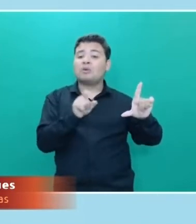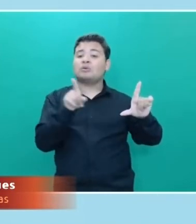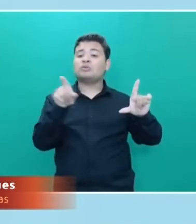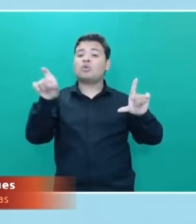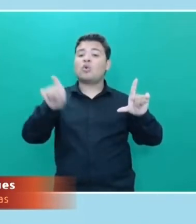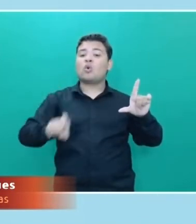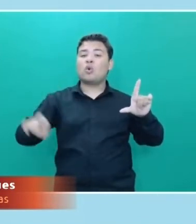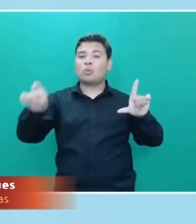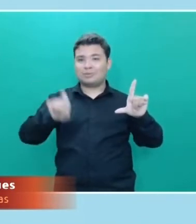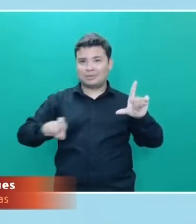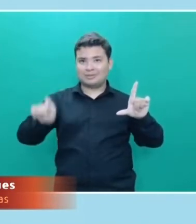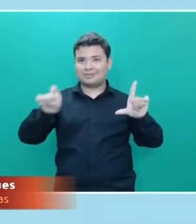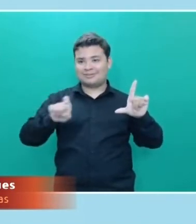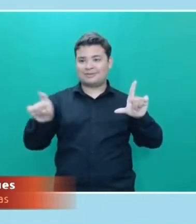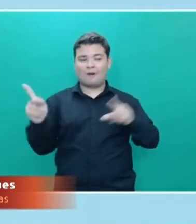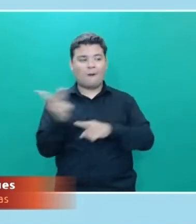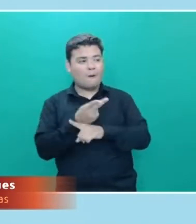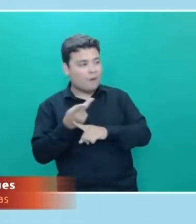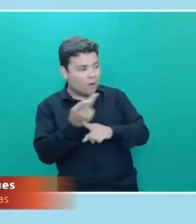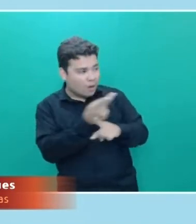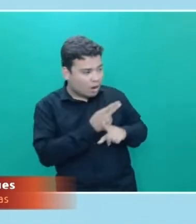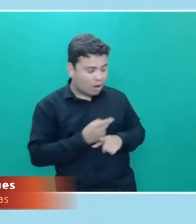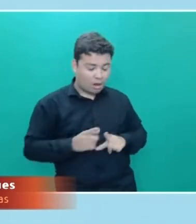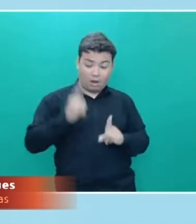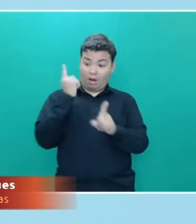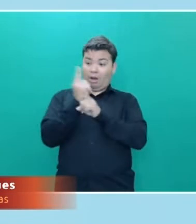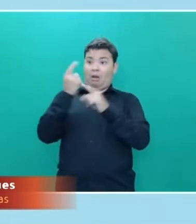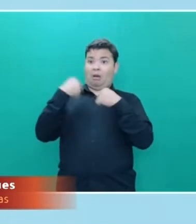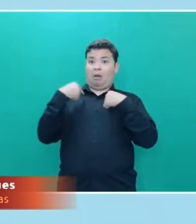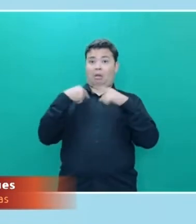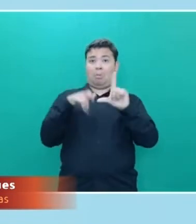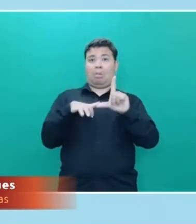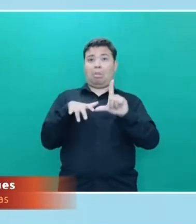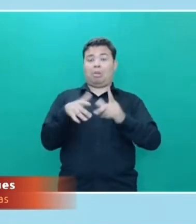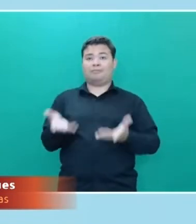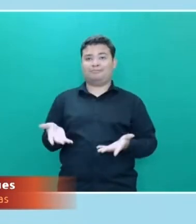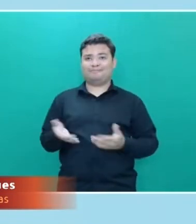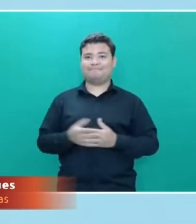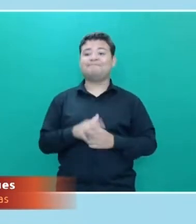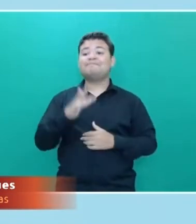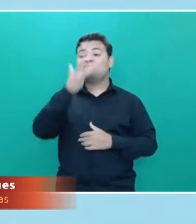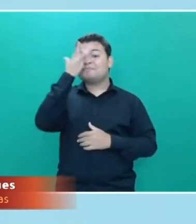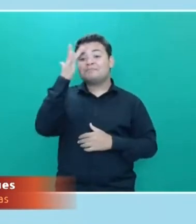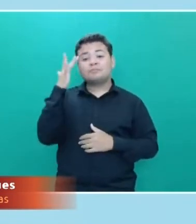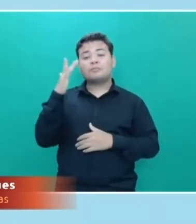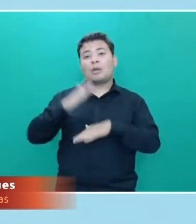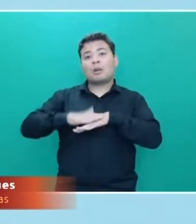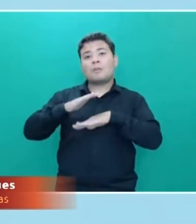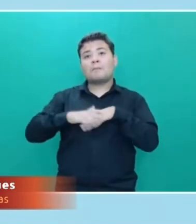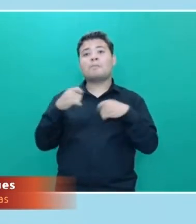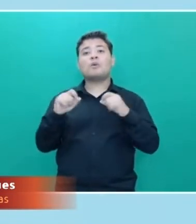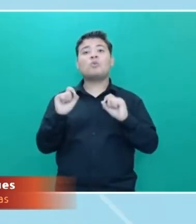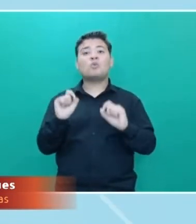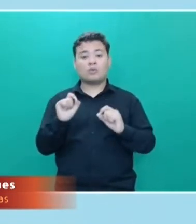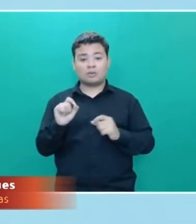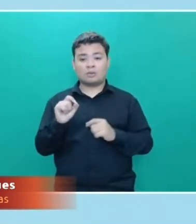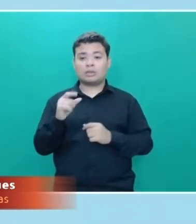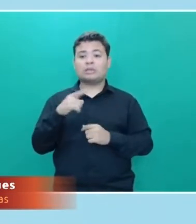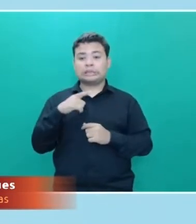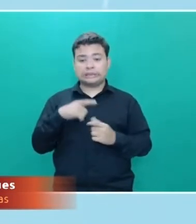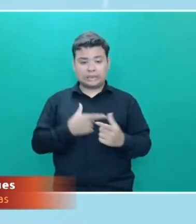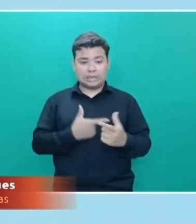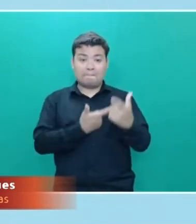de onde se originou os fatos. E o que o cidadão deve fazer? Primeiramente, printar, fazer o print de tela